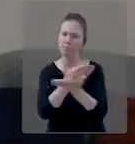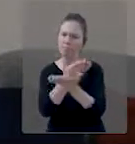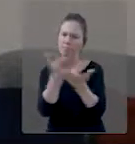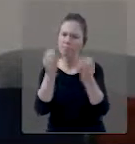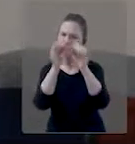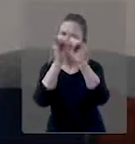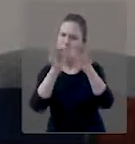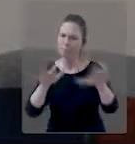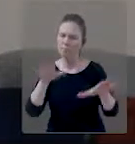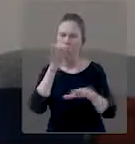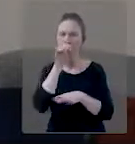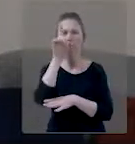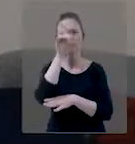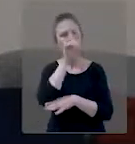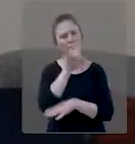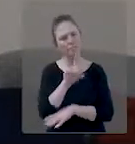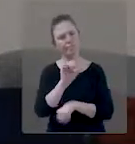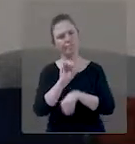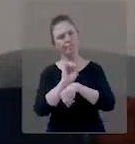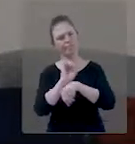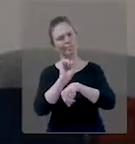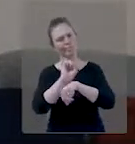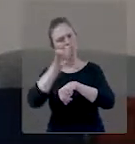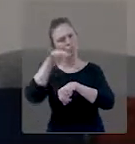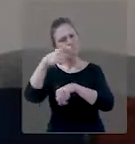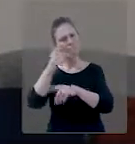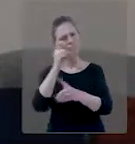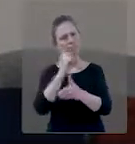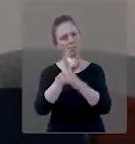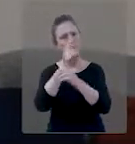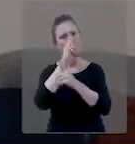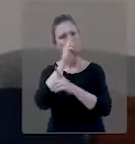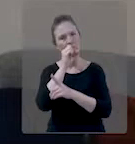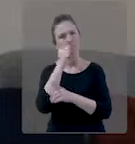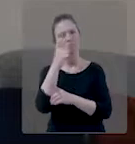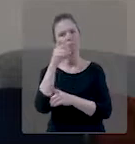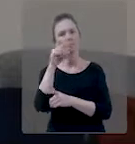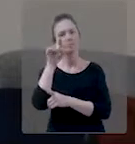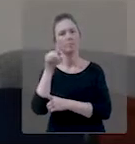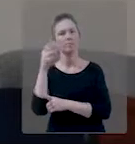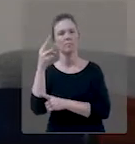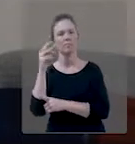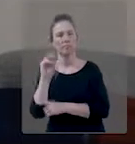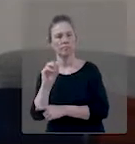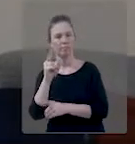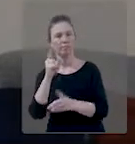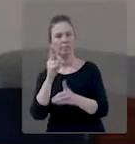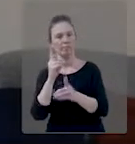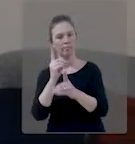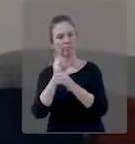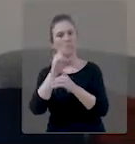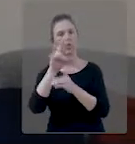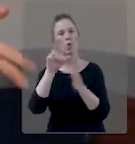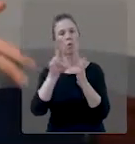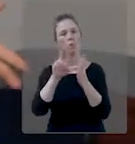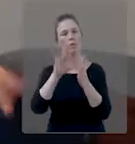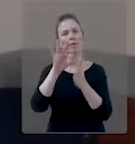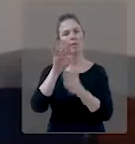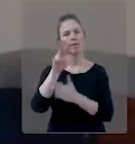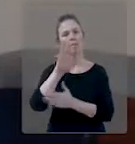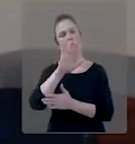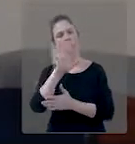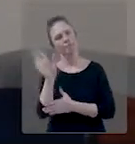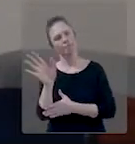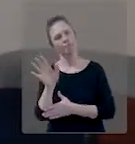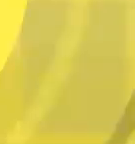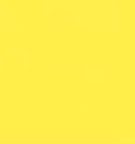.com.br Rádio CPT desejo a todos um abençoado final de semana e espero vocês aqui no próximo sábado meio de 30 na Ubra TV